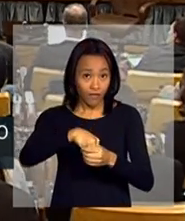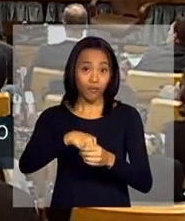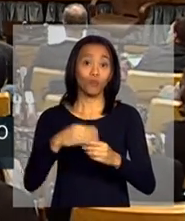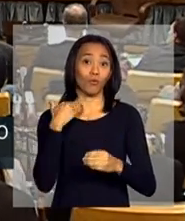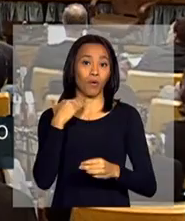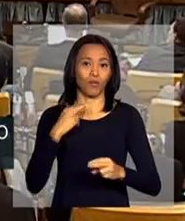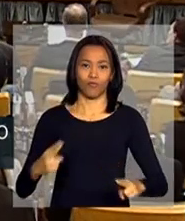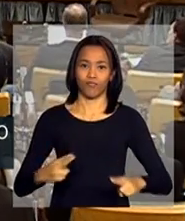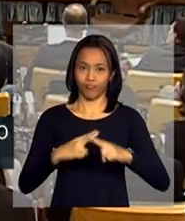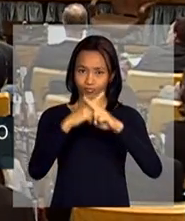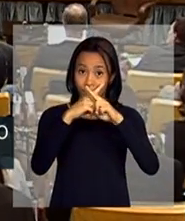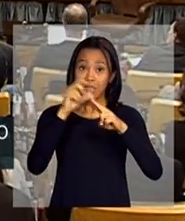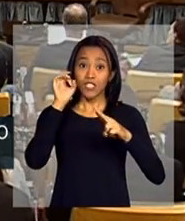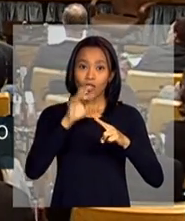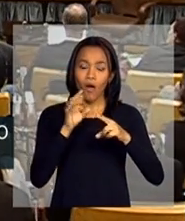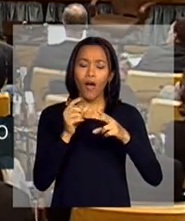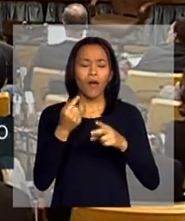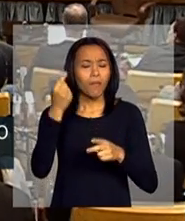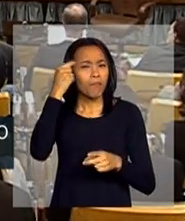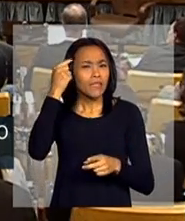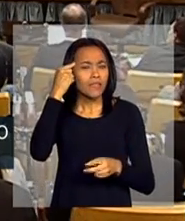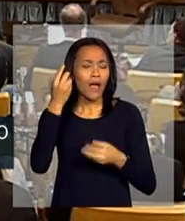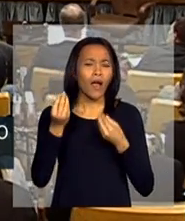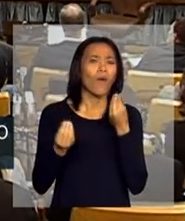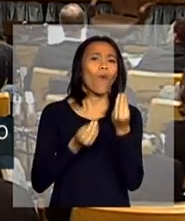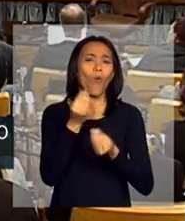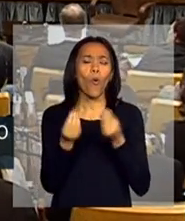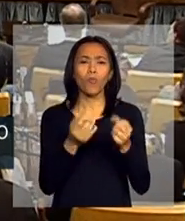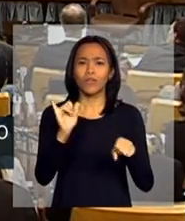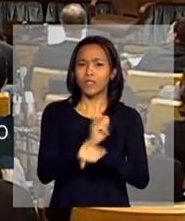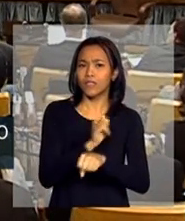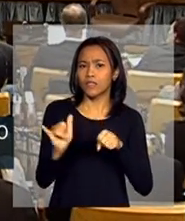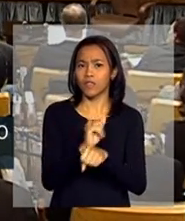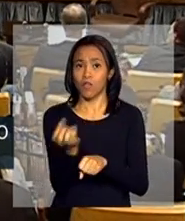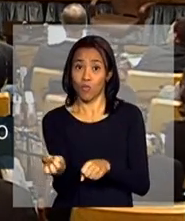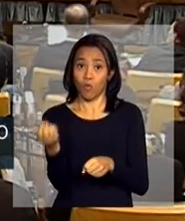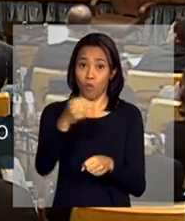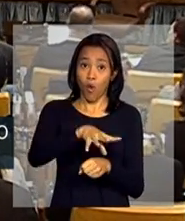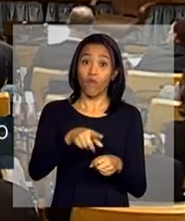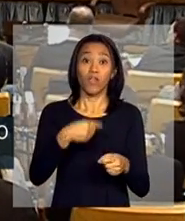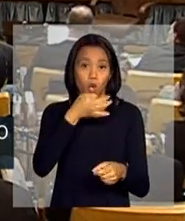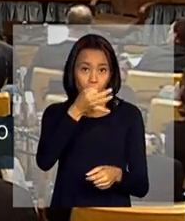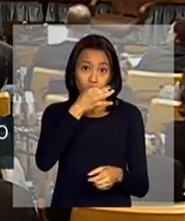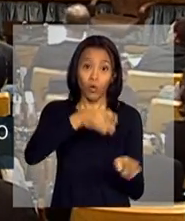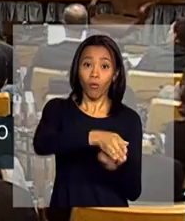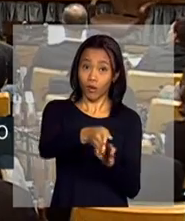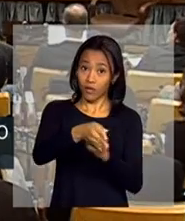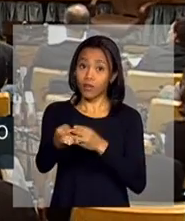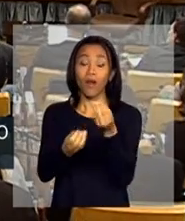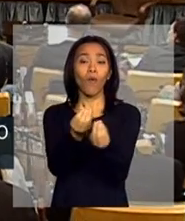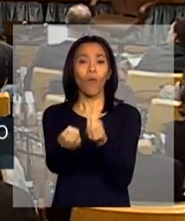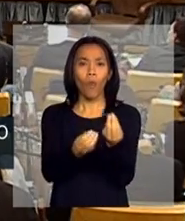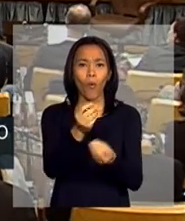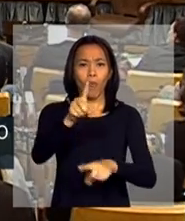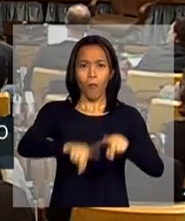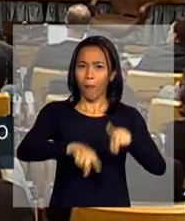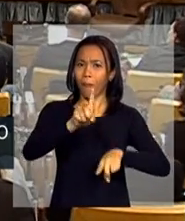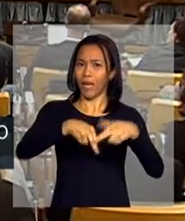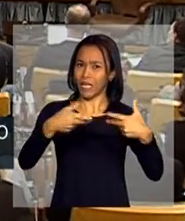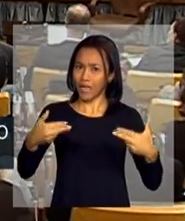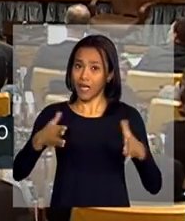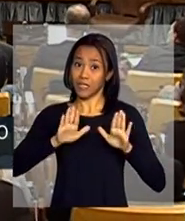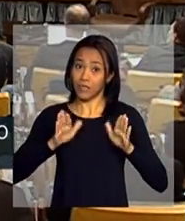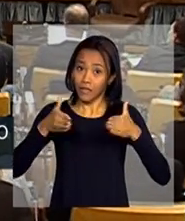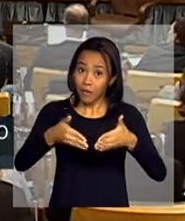exclusivamente para pensar, inovar e propor produtos e serviços adequados a essa classe tão